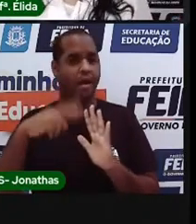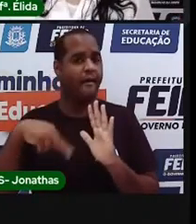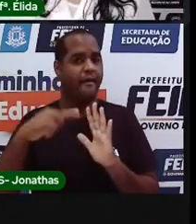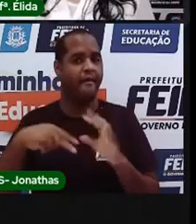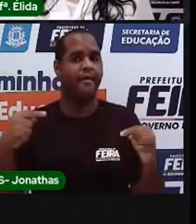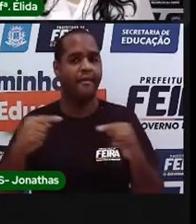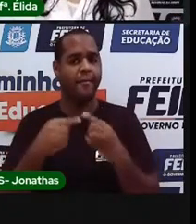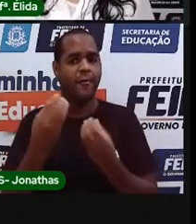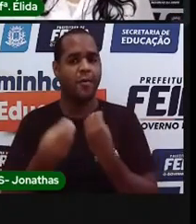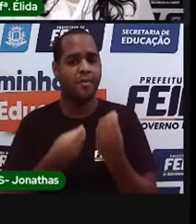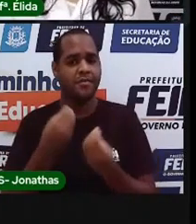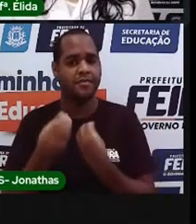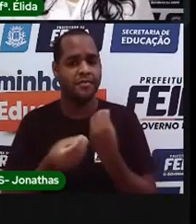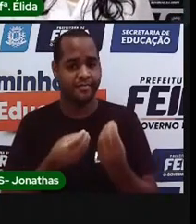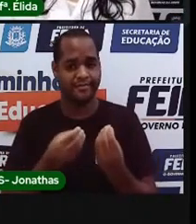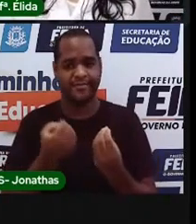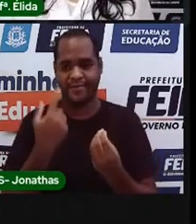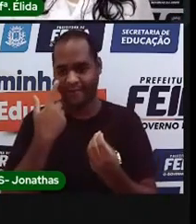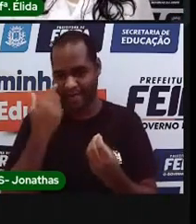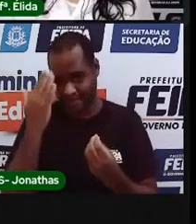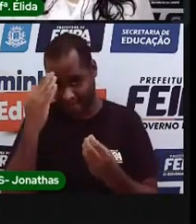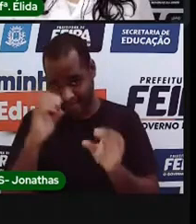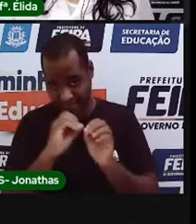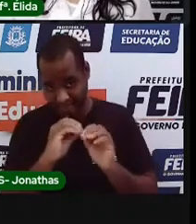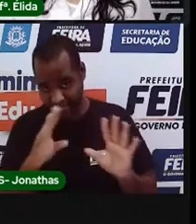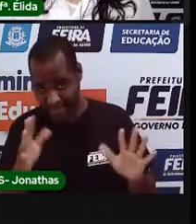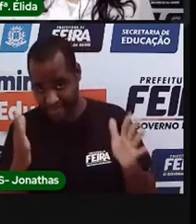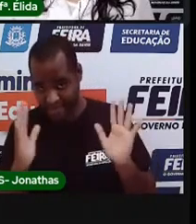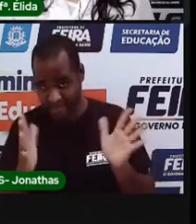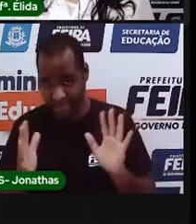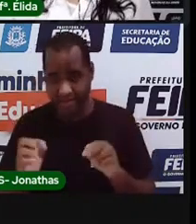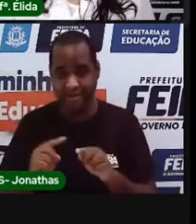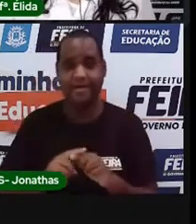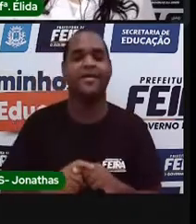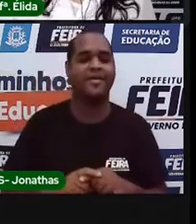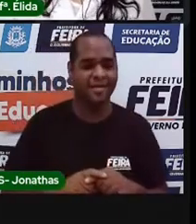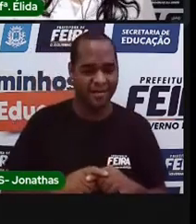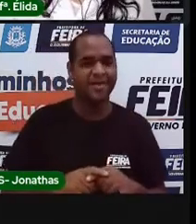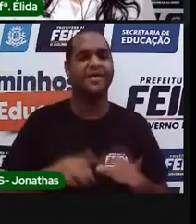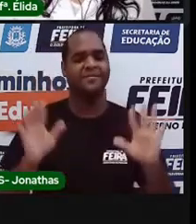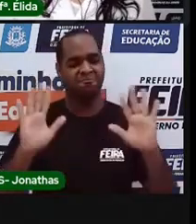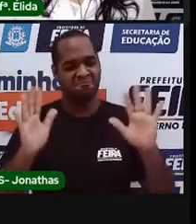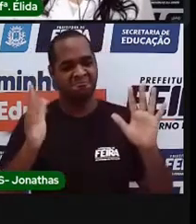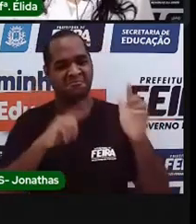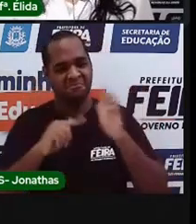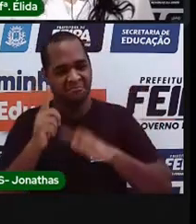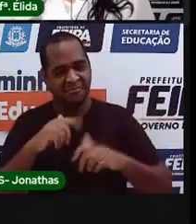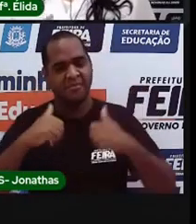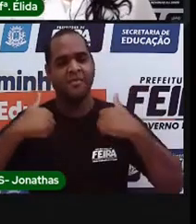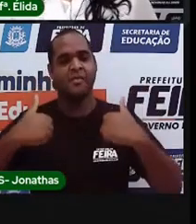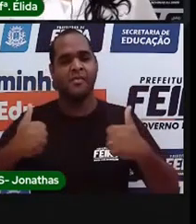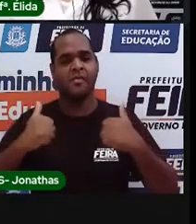bilhete, Nesse bilhetinho que eu fiz para vocês. Consegue? Muito bem!